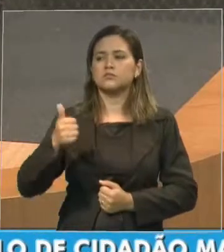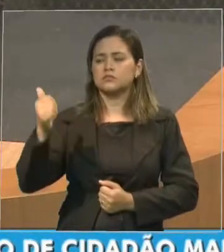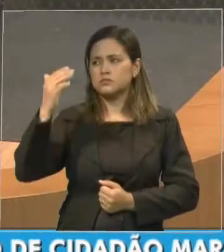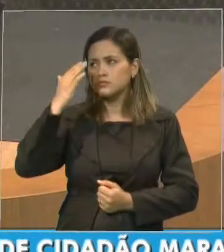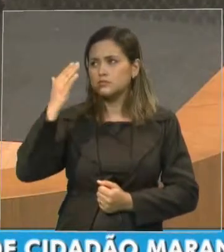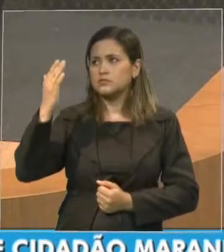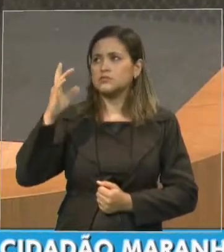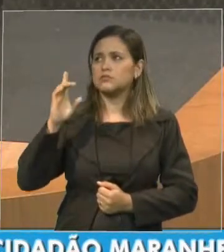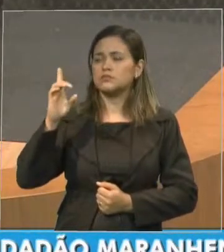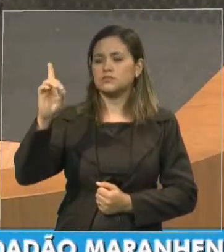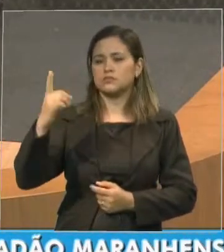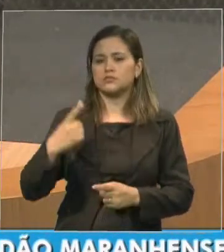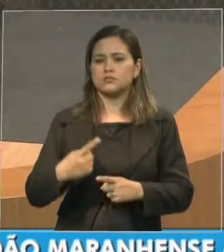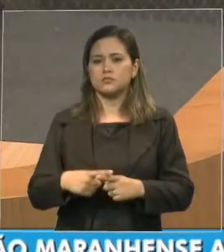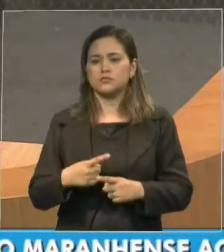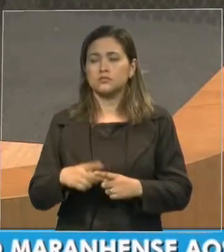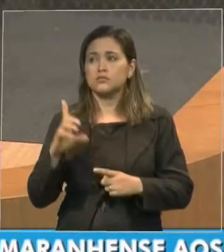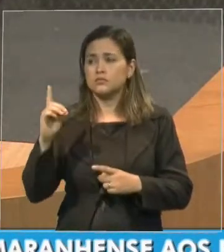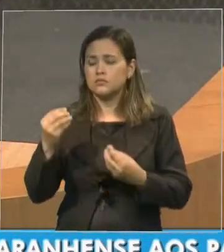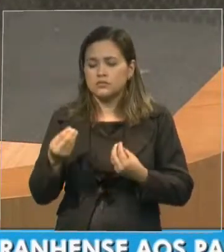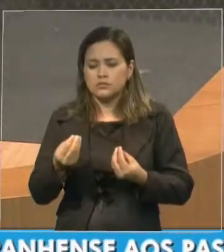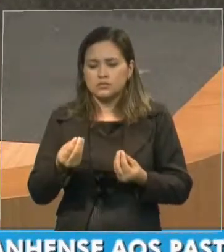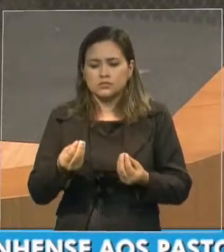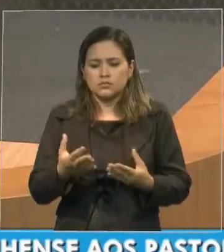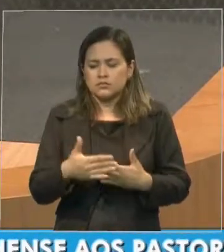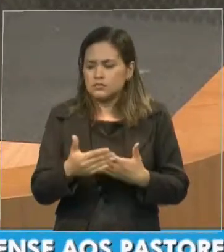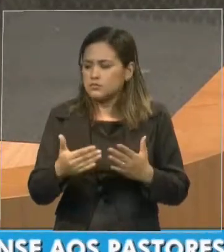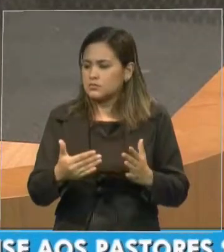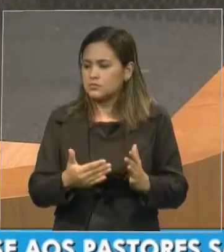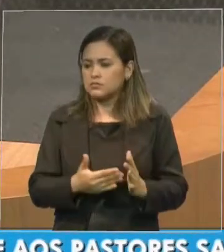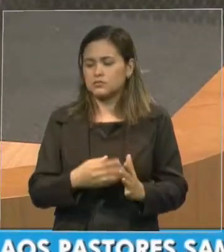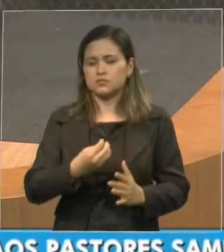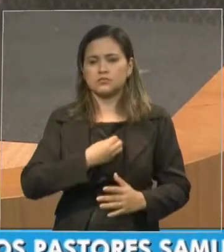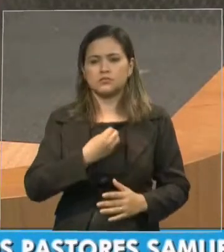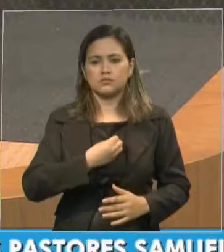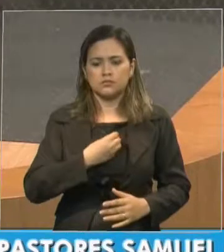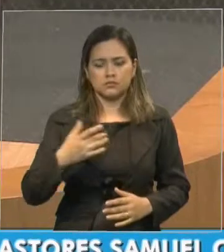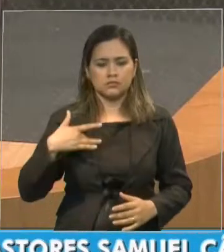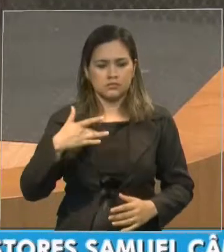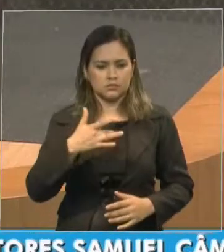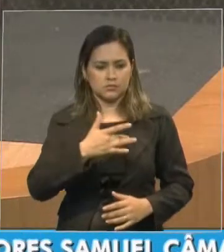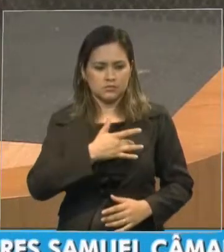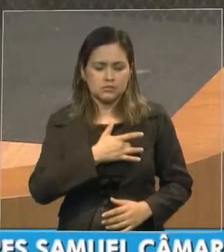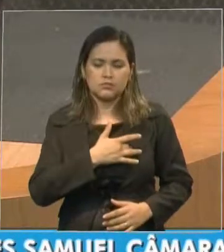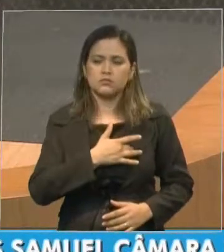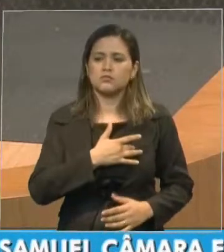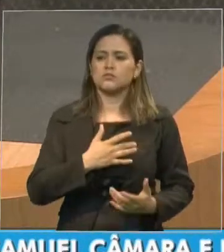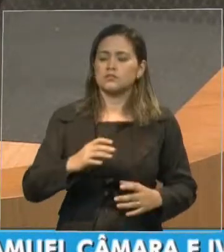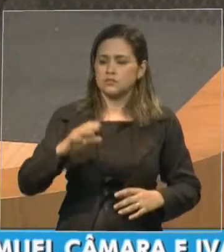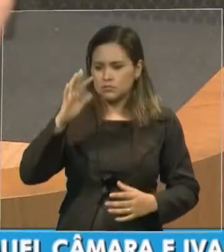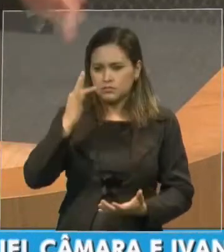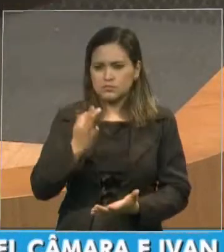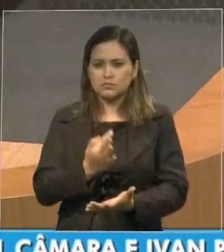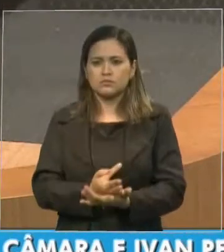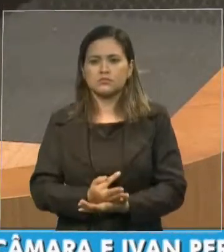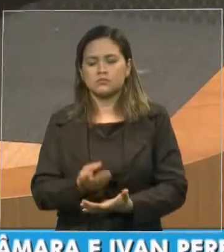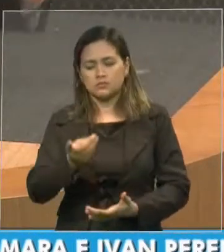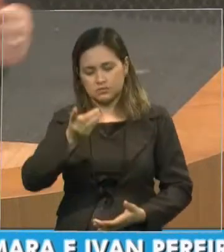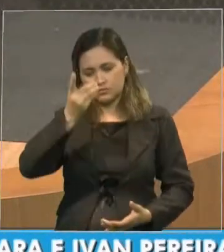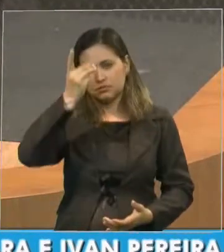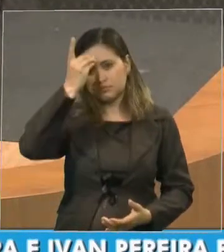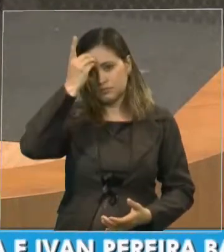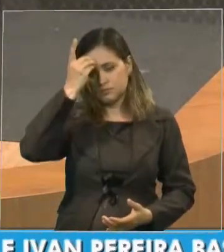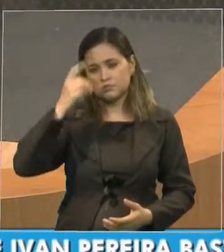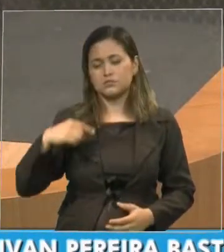vida, a respiração, a saúde, a fé, os dons e talentos. E nisso, todos nós